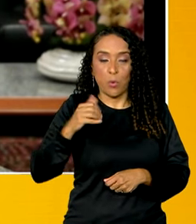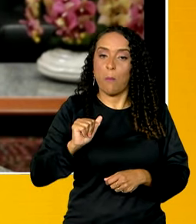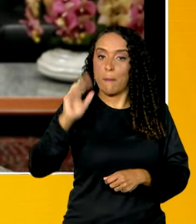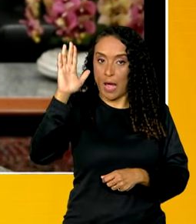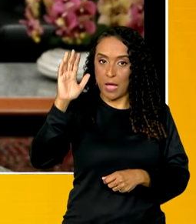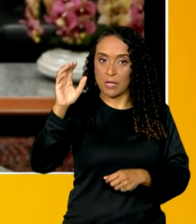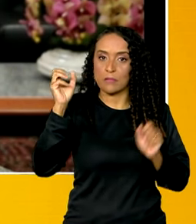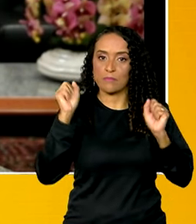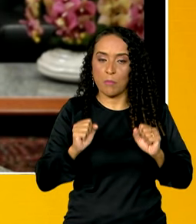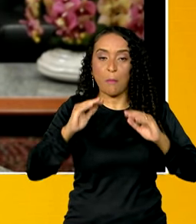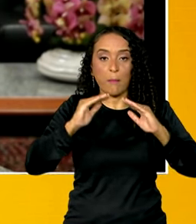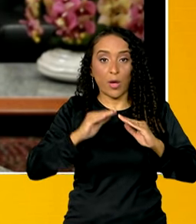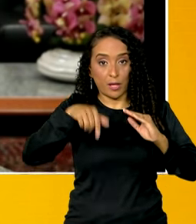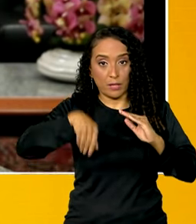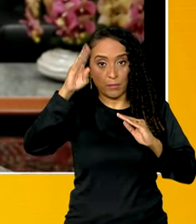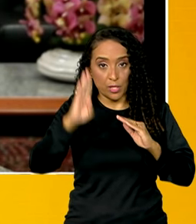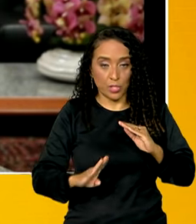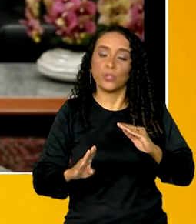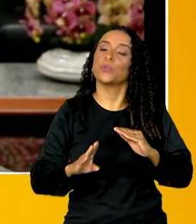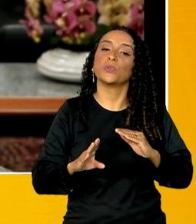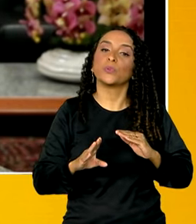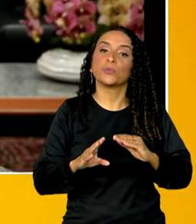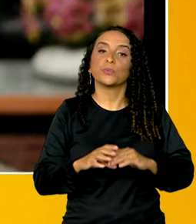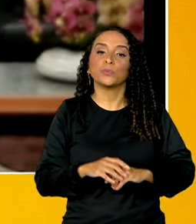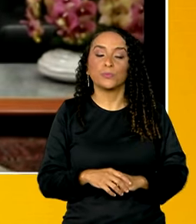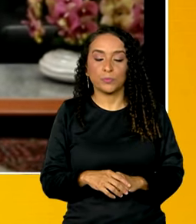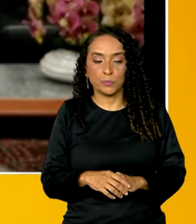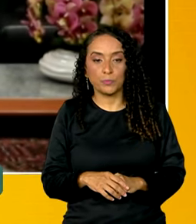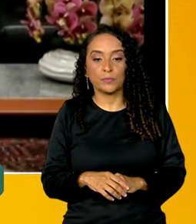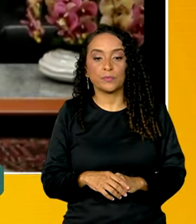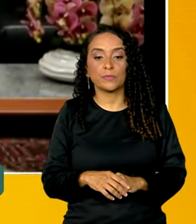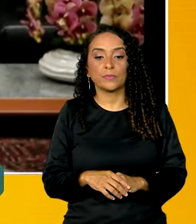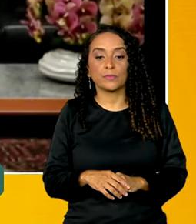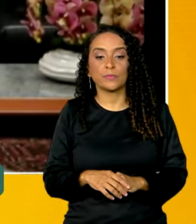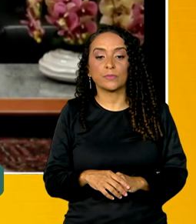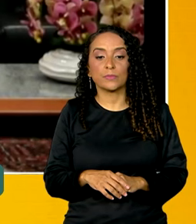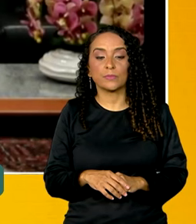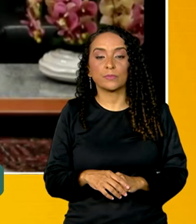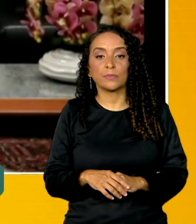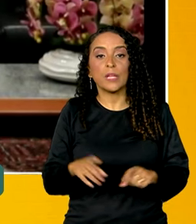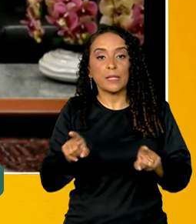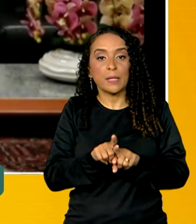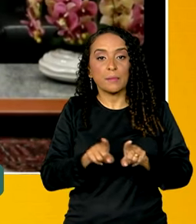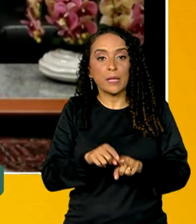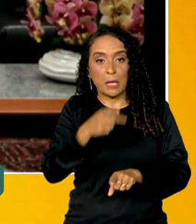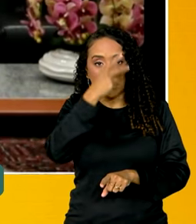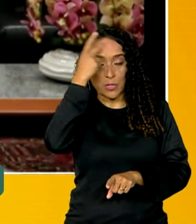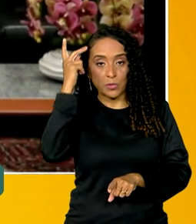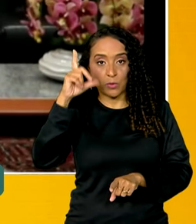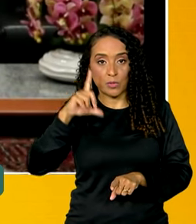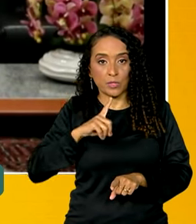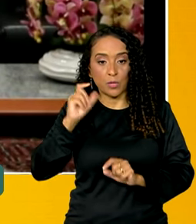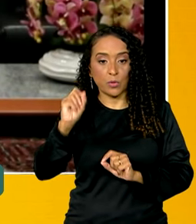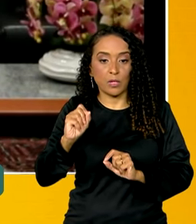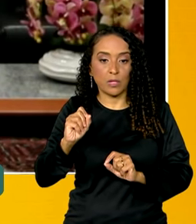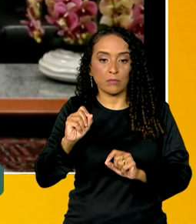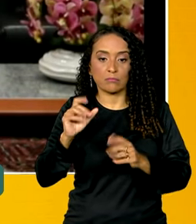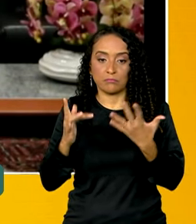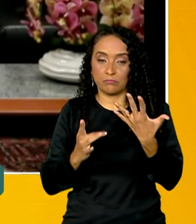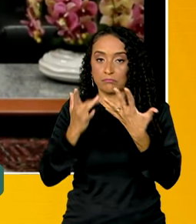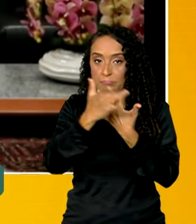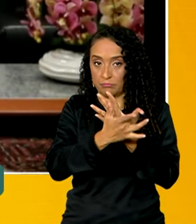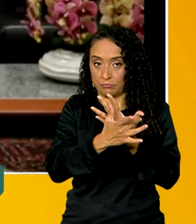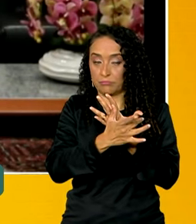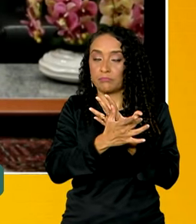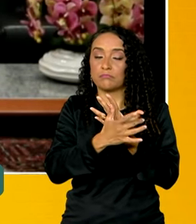mais residir no Brasil, ser brasileiro ou estrangeiro residente no Brasil, ser pessoa portadora como uma pessoa com deficiência,